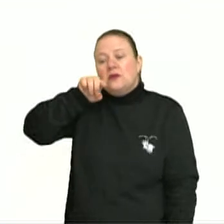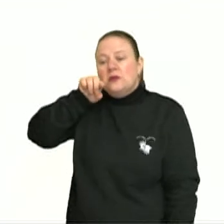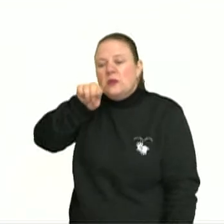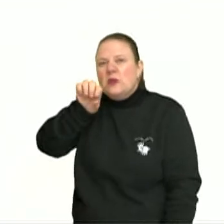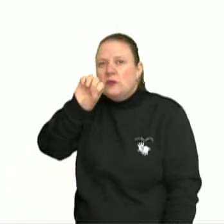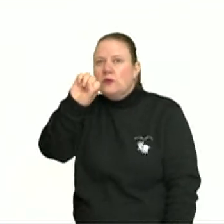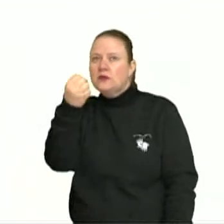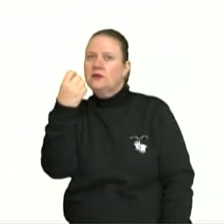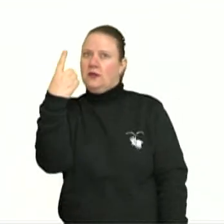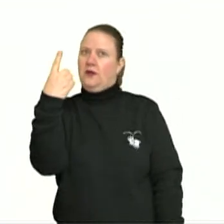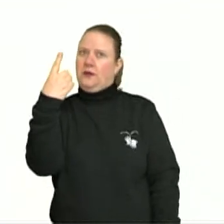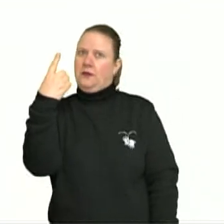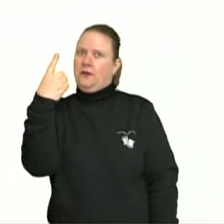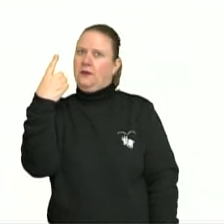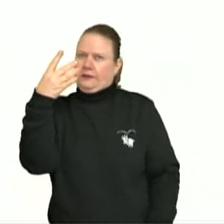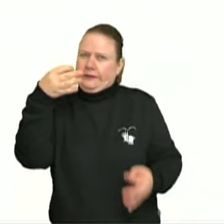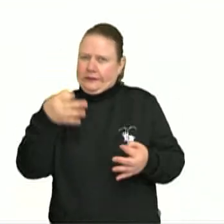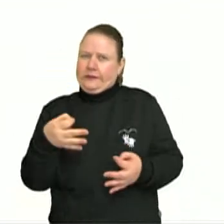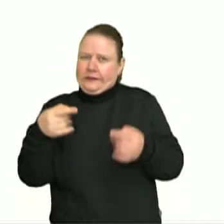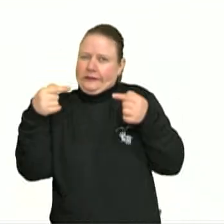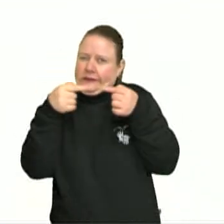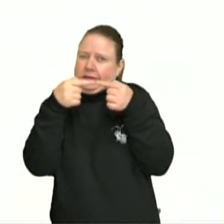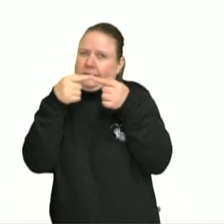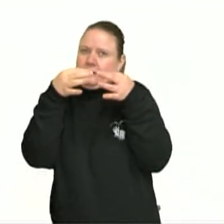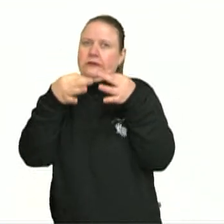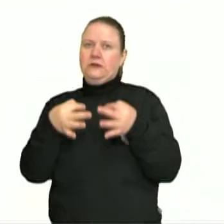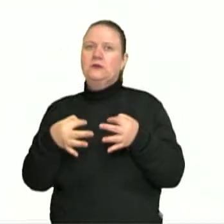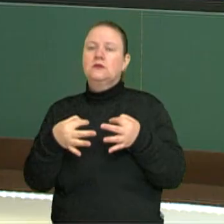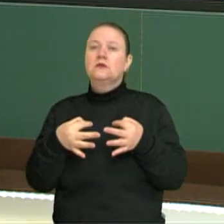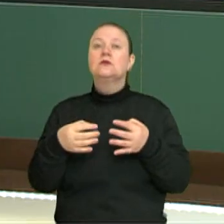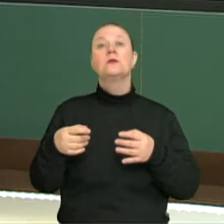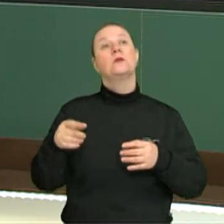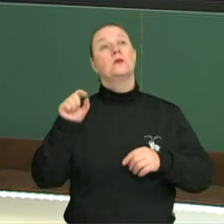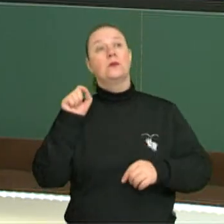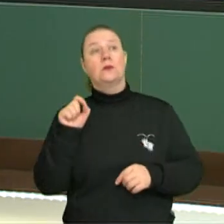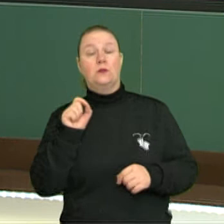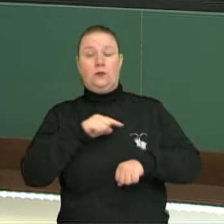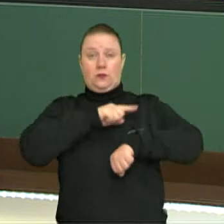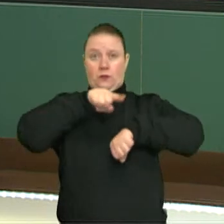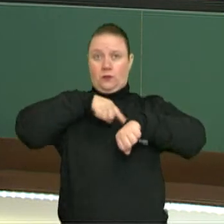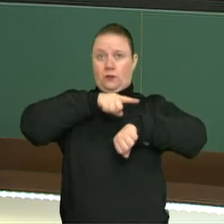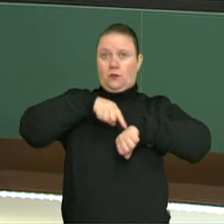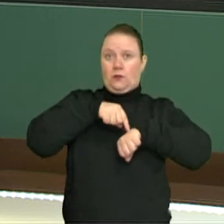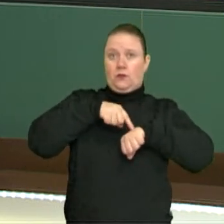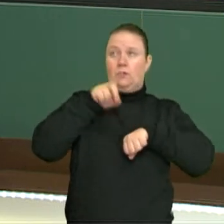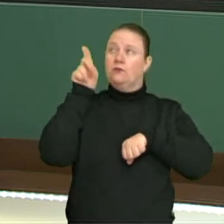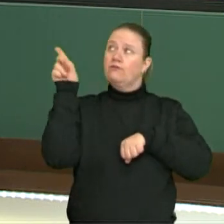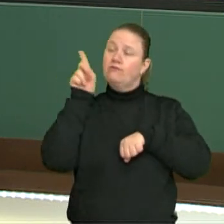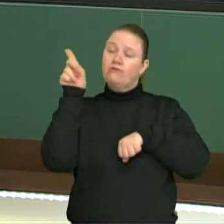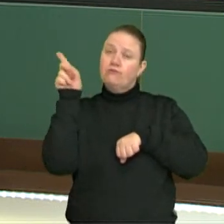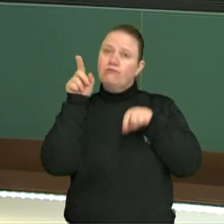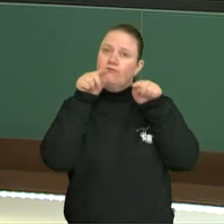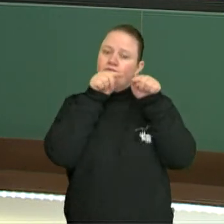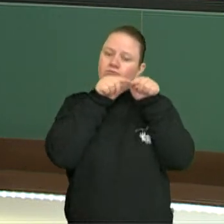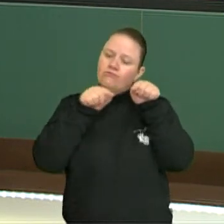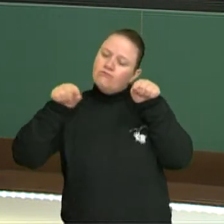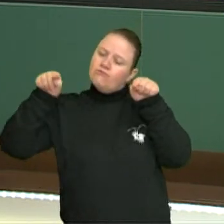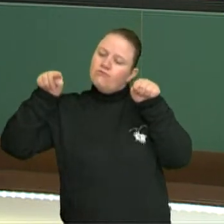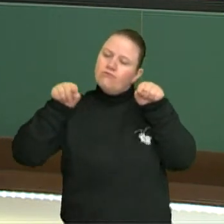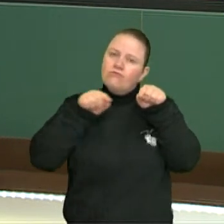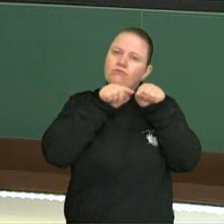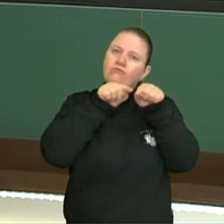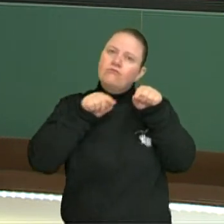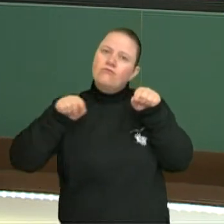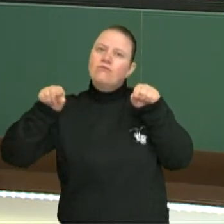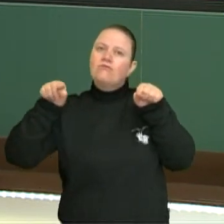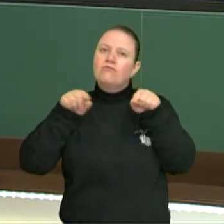percebam que o π é uma constante. Então, nessa situação aqui do relógio de pêndulo, tanto a gravidade como o π são